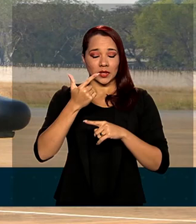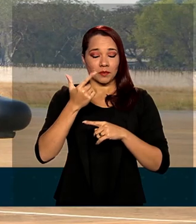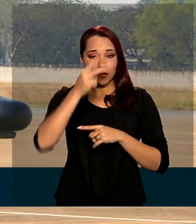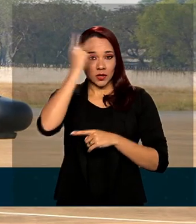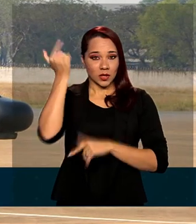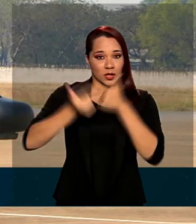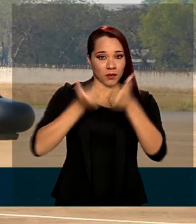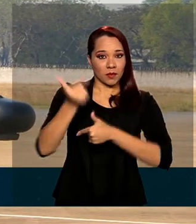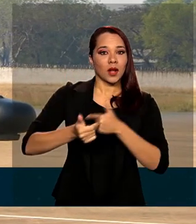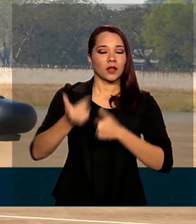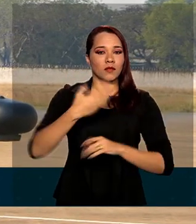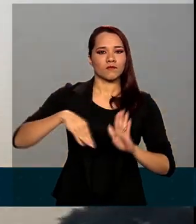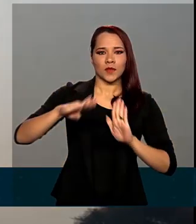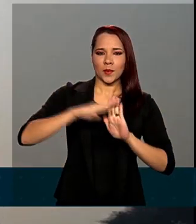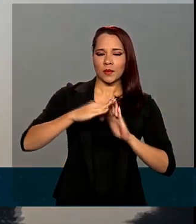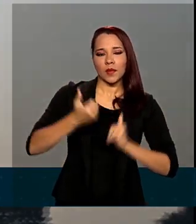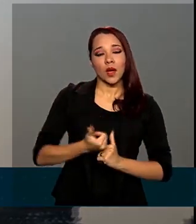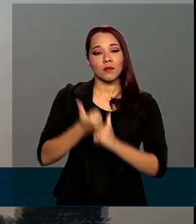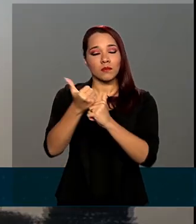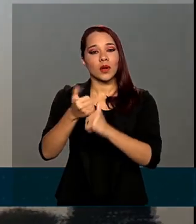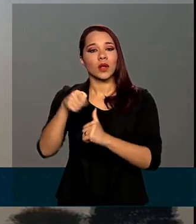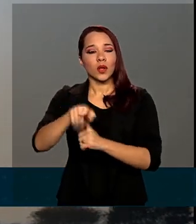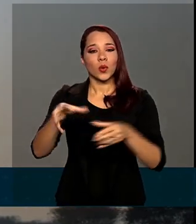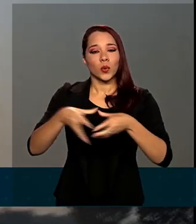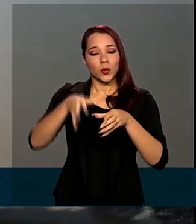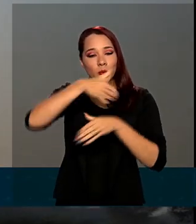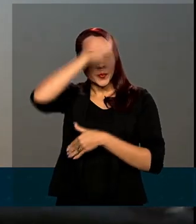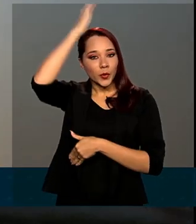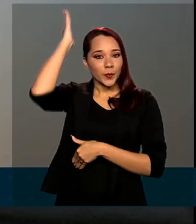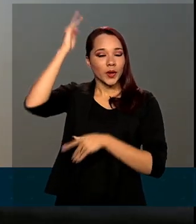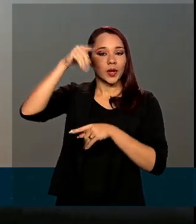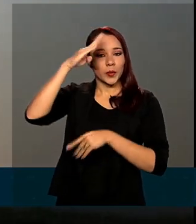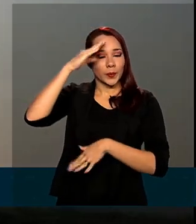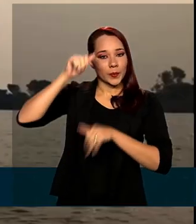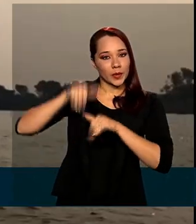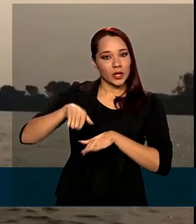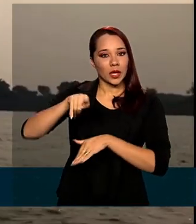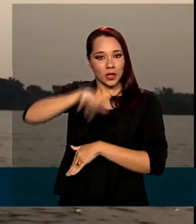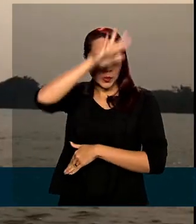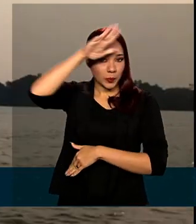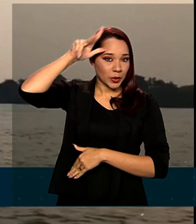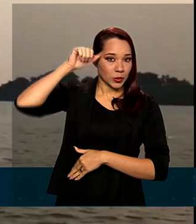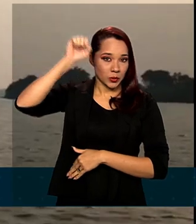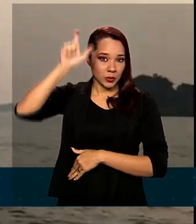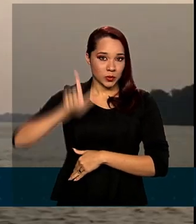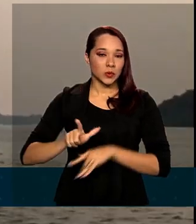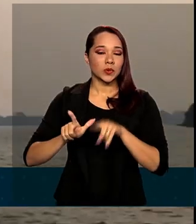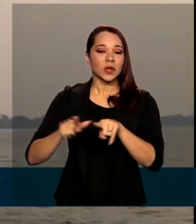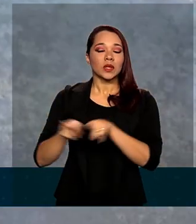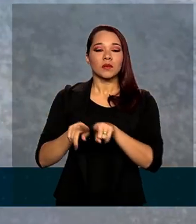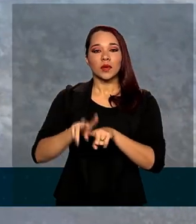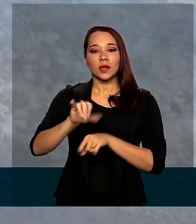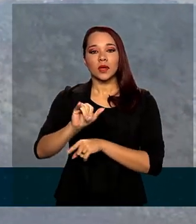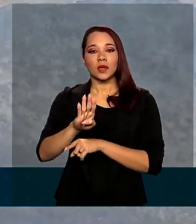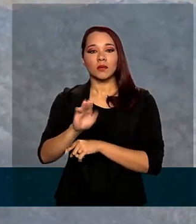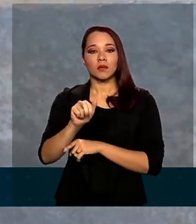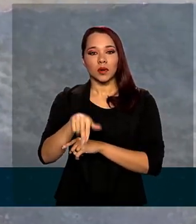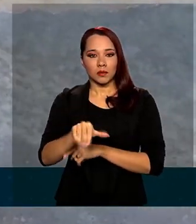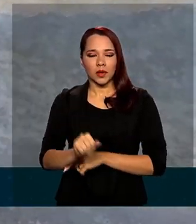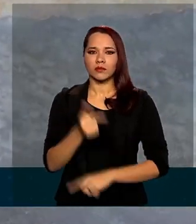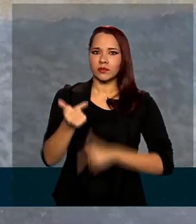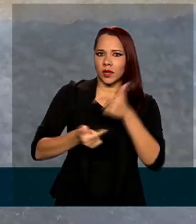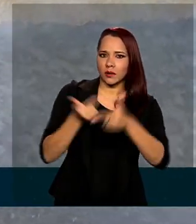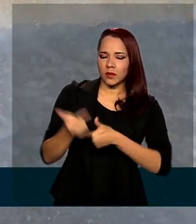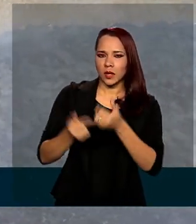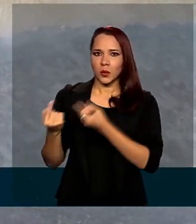Forças Armadas apoiam o Corpo de Bombeiros Militar do Mato Grosso do Sul e o IBAMA no trabalho